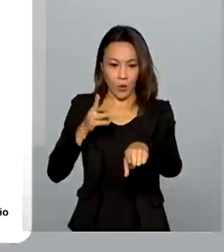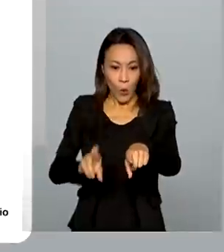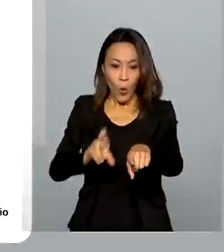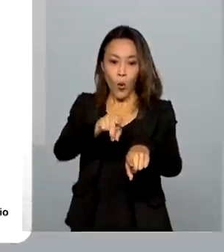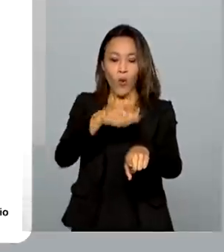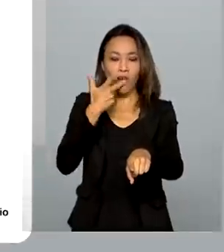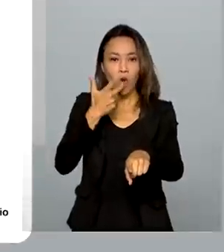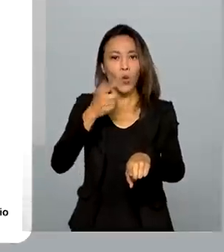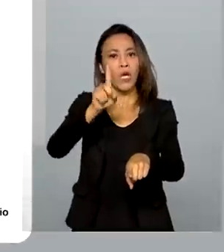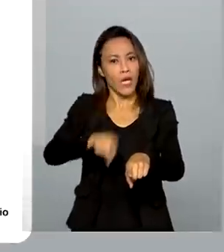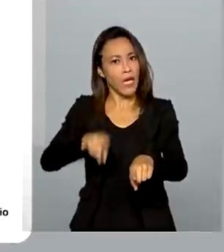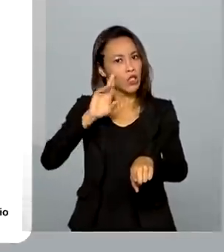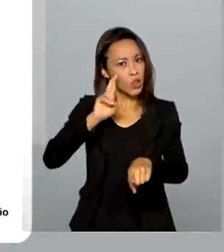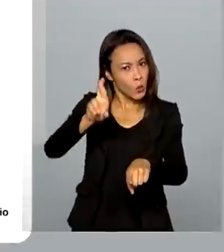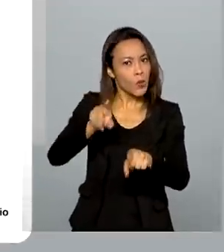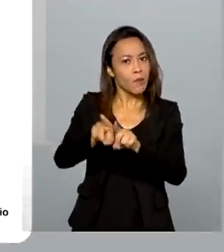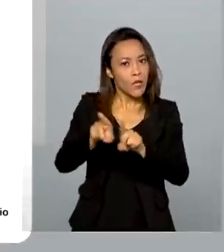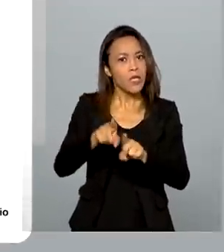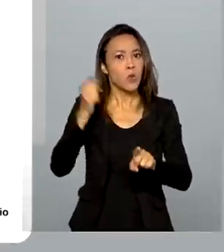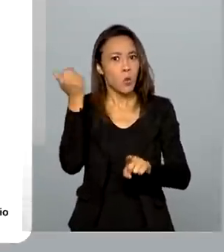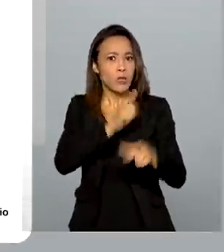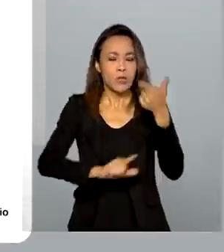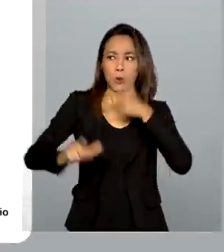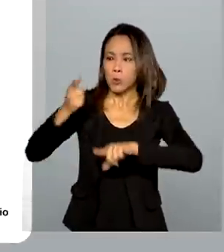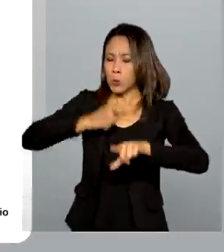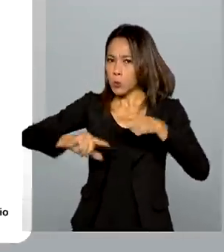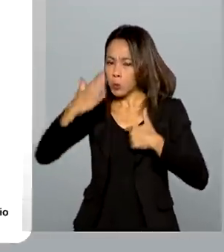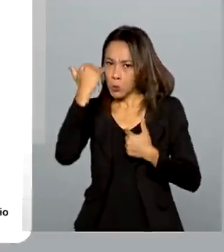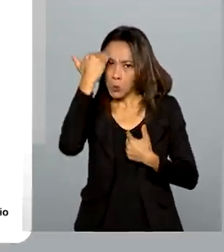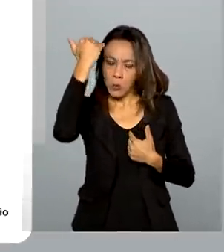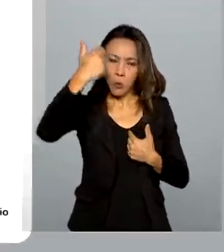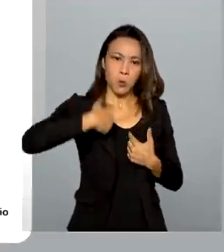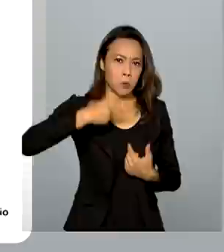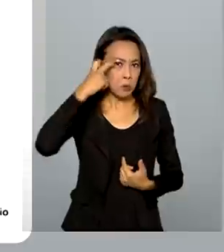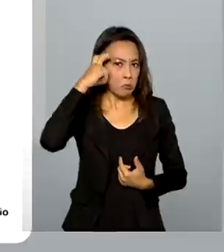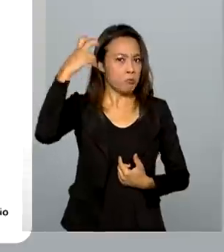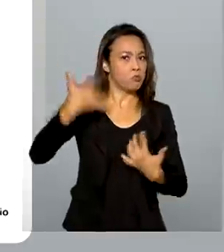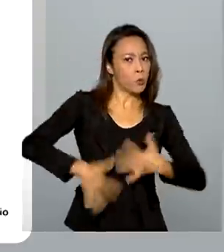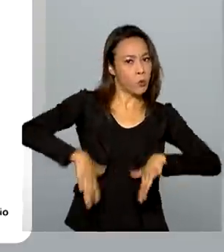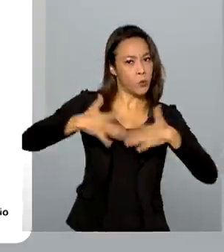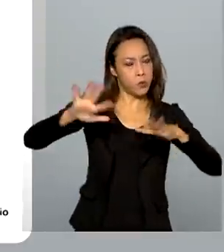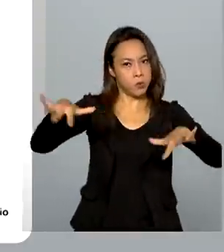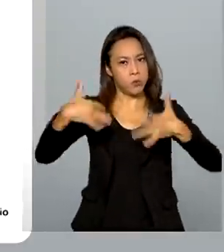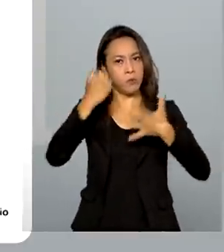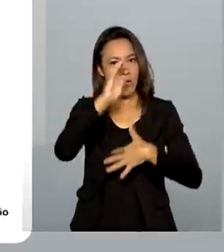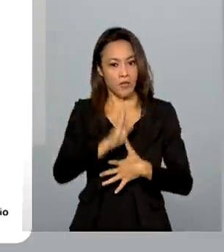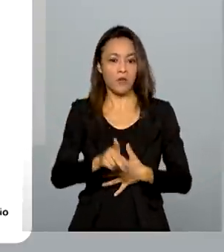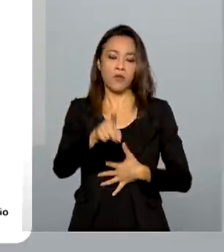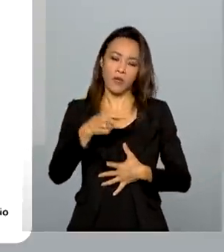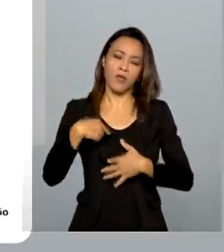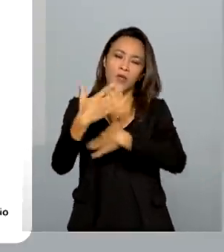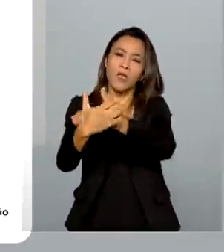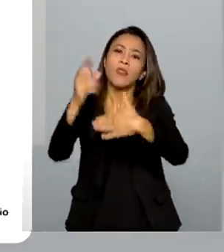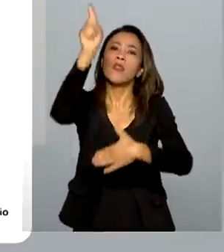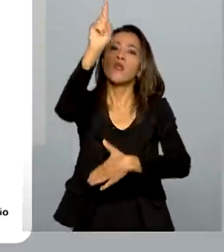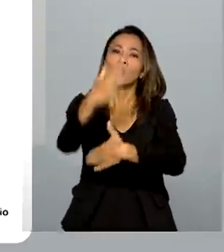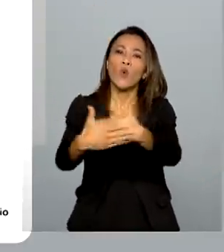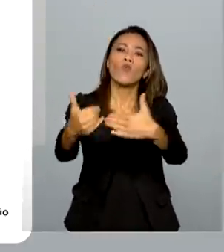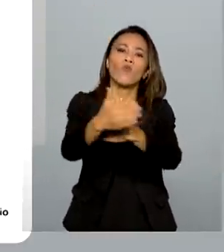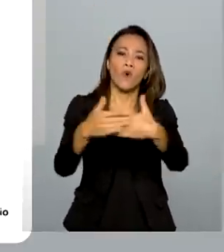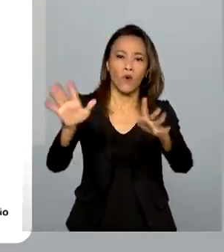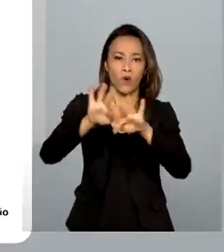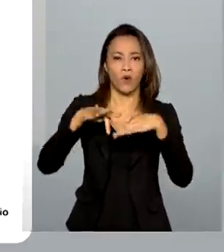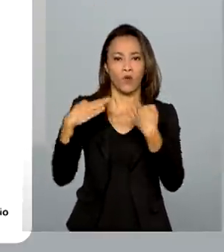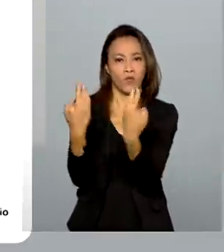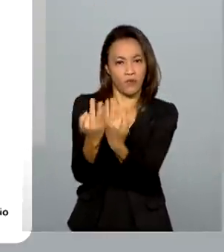que o ator e diretor conquistou o Brasil com seu talento e carisma e finalizou com os votos de que Deus conforte o coração dos familiares